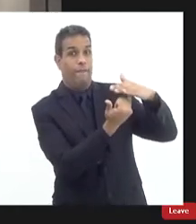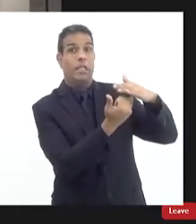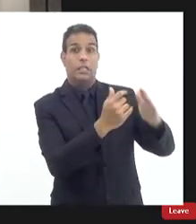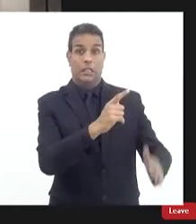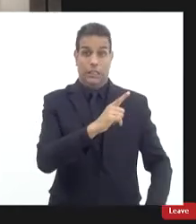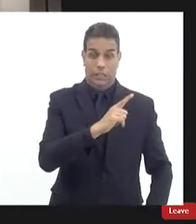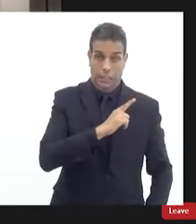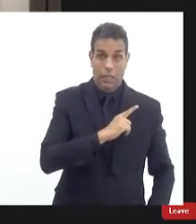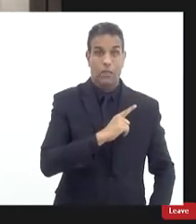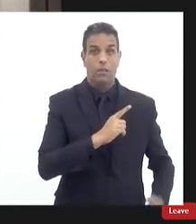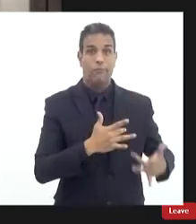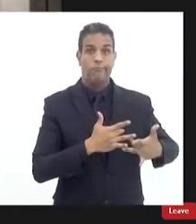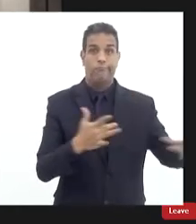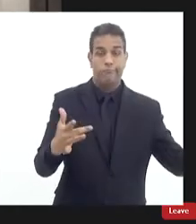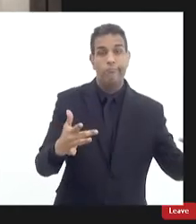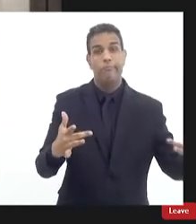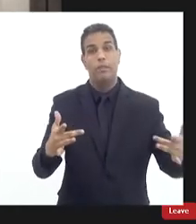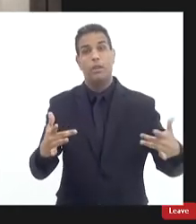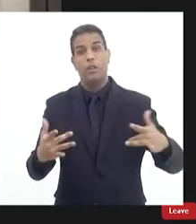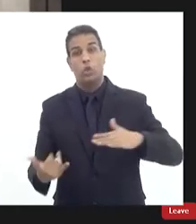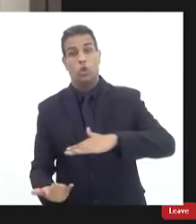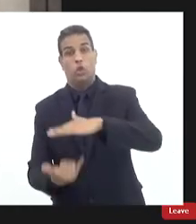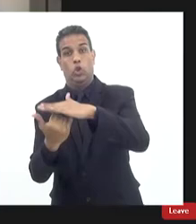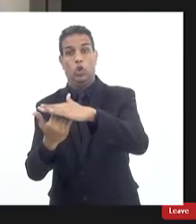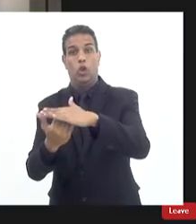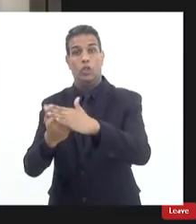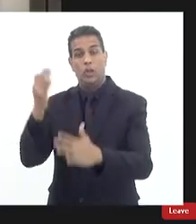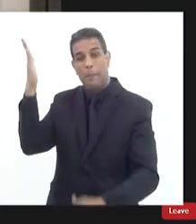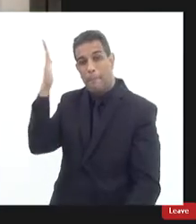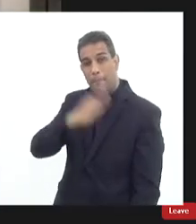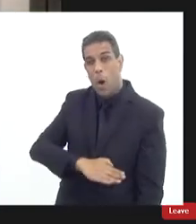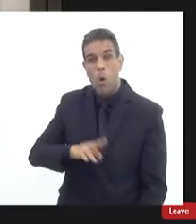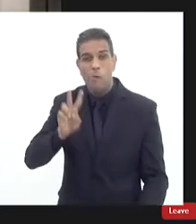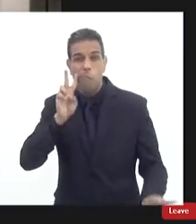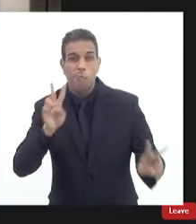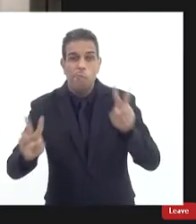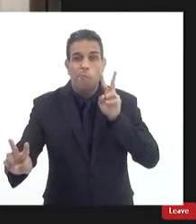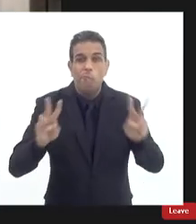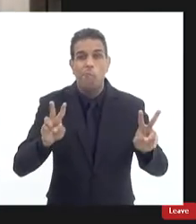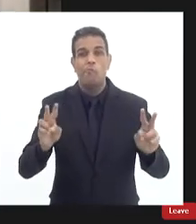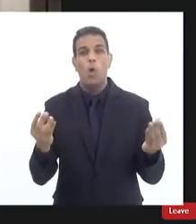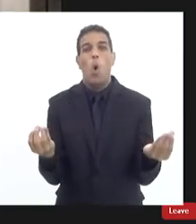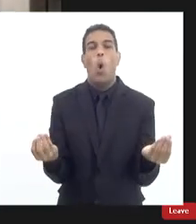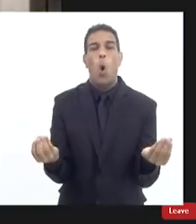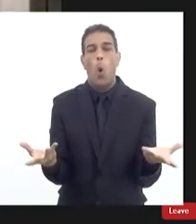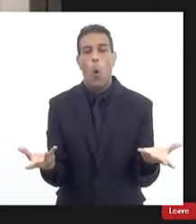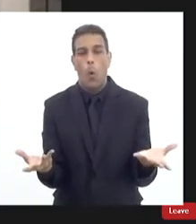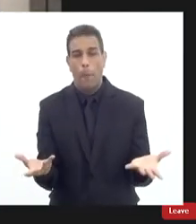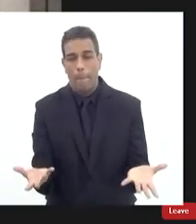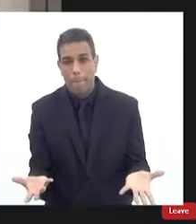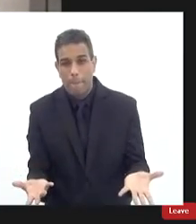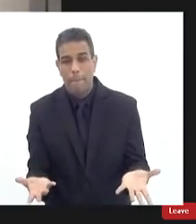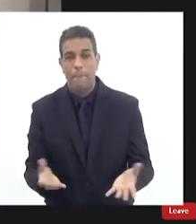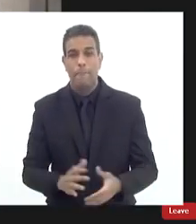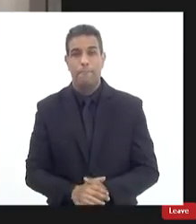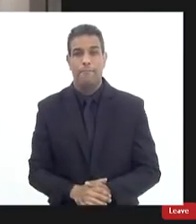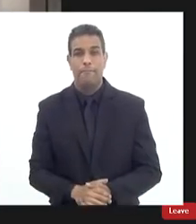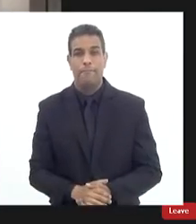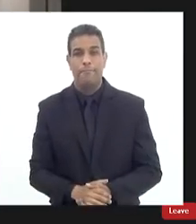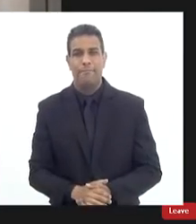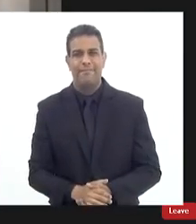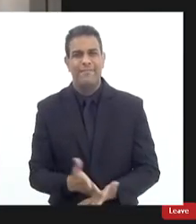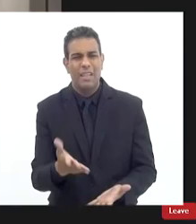e há pessoas ruins todas as instituições então nós temos que olhar porque às vezes numa